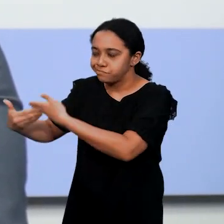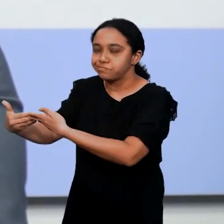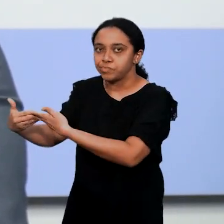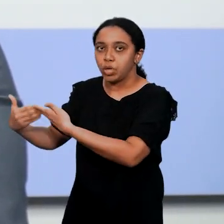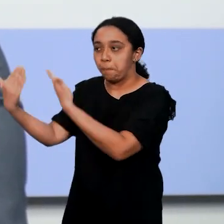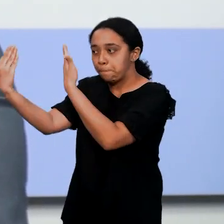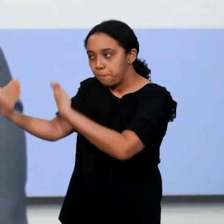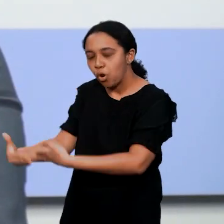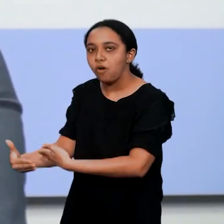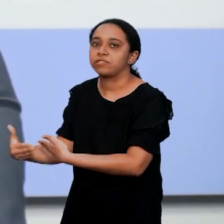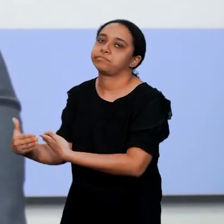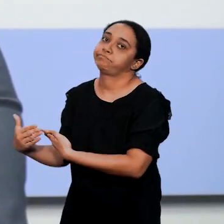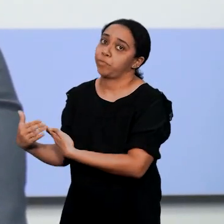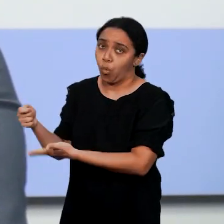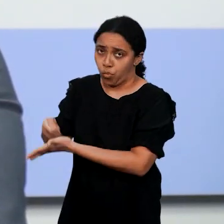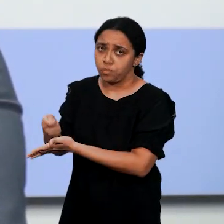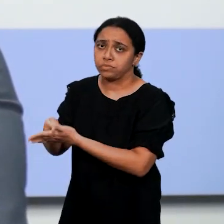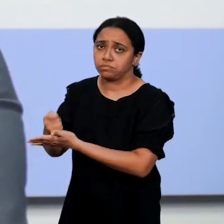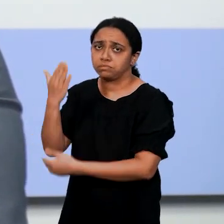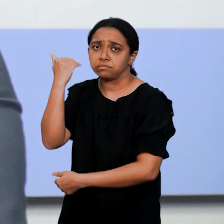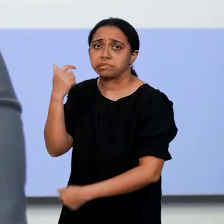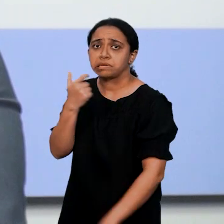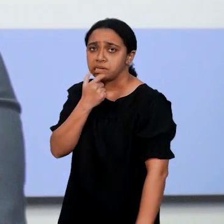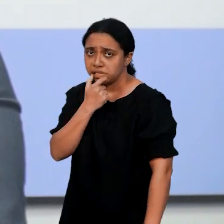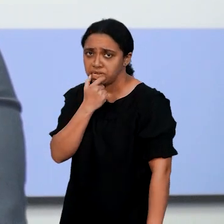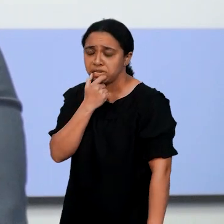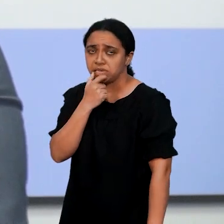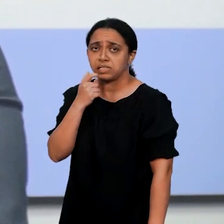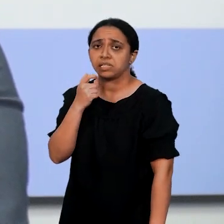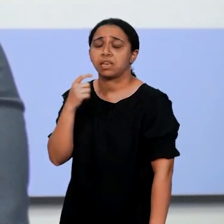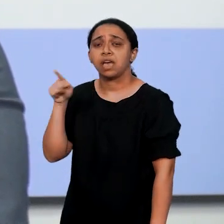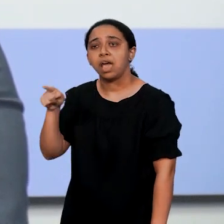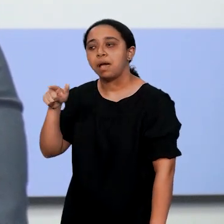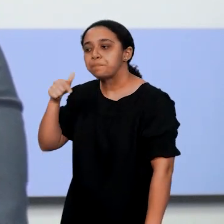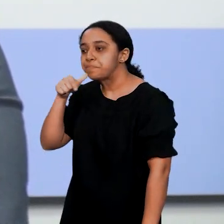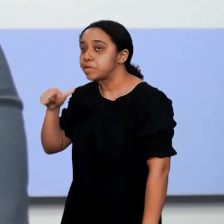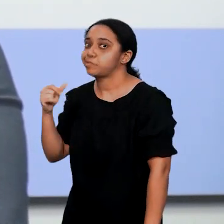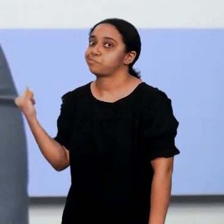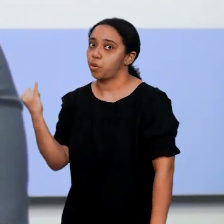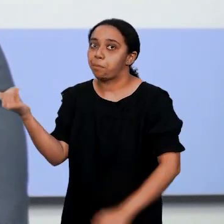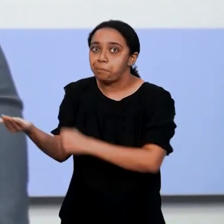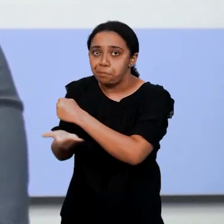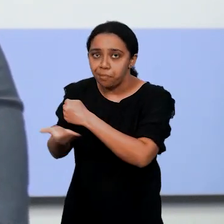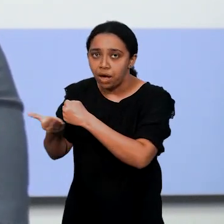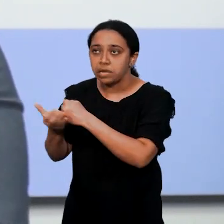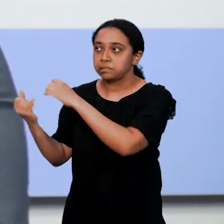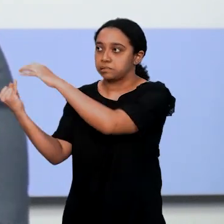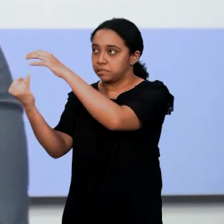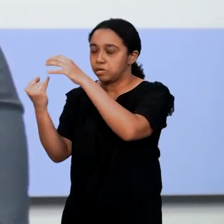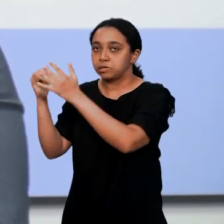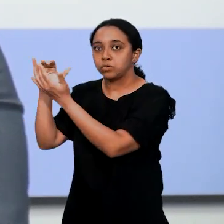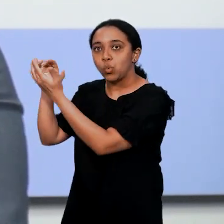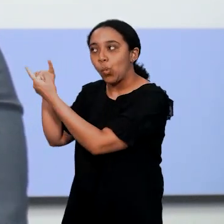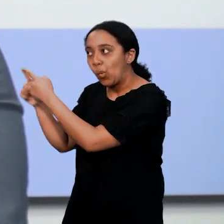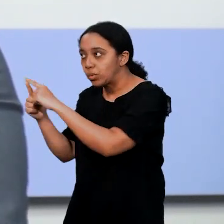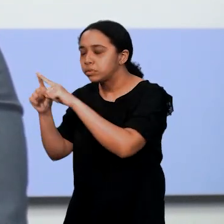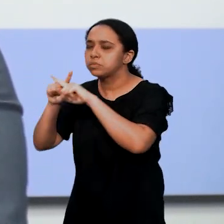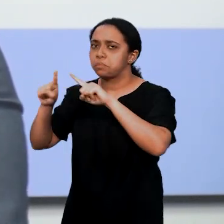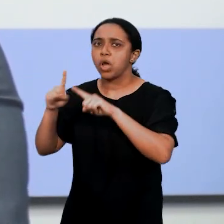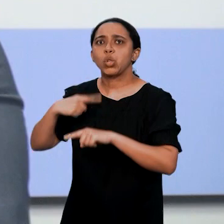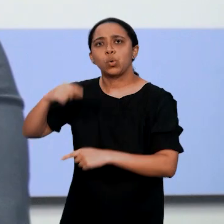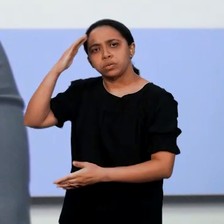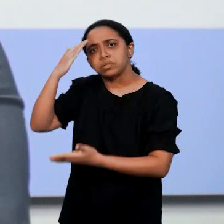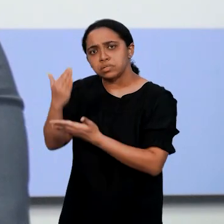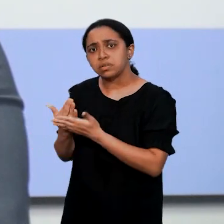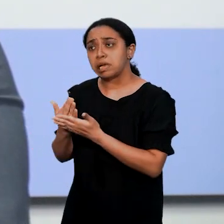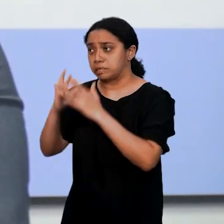precisa, durante o processo seletivo, fazer provas de inglês. Então, o inglês é a língua importante para a internacionalização,